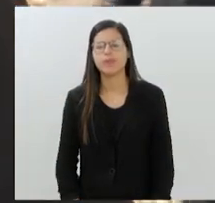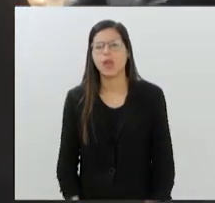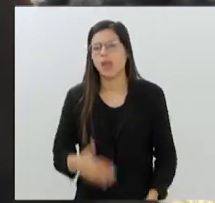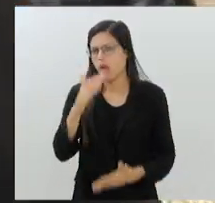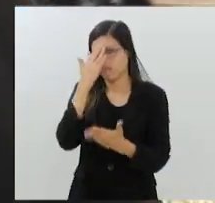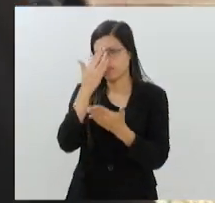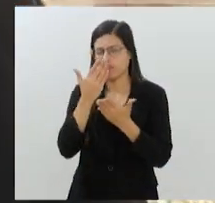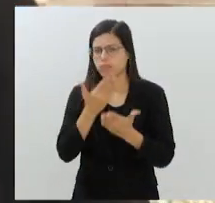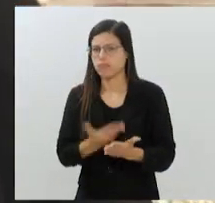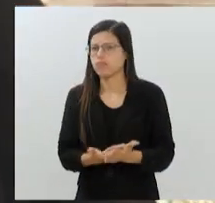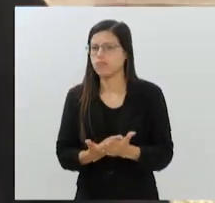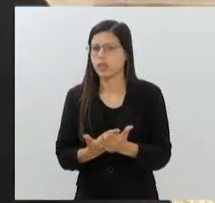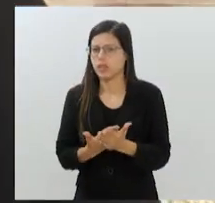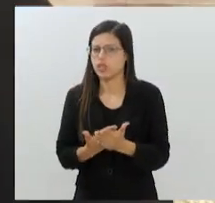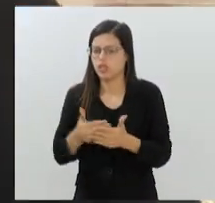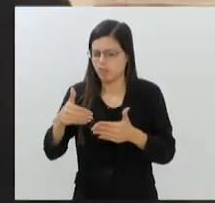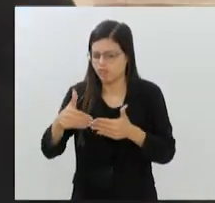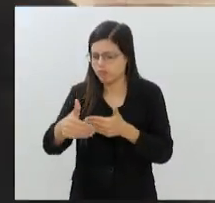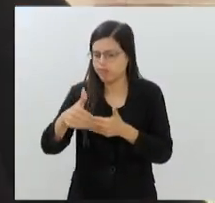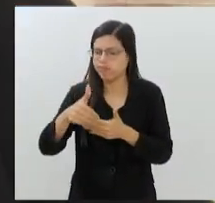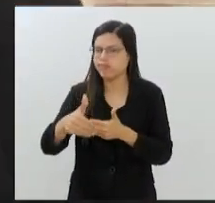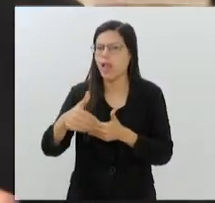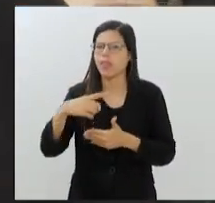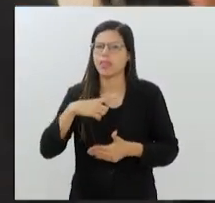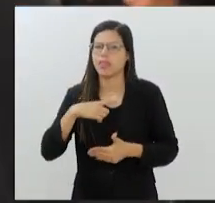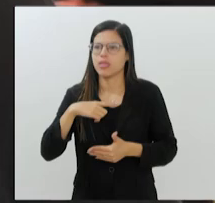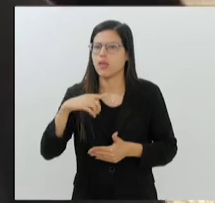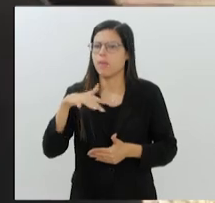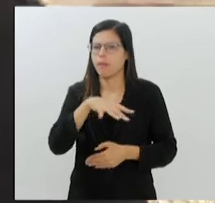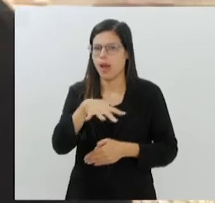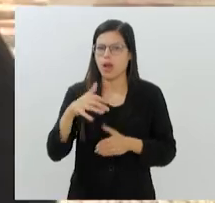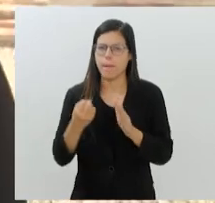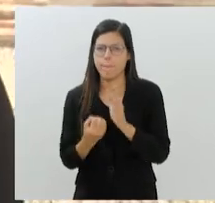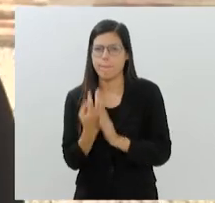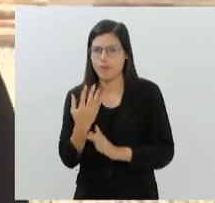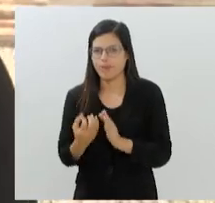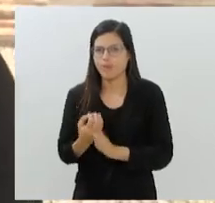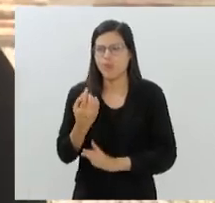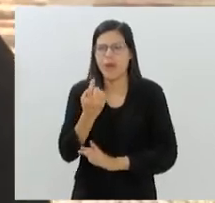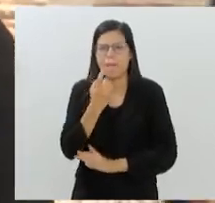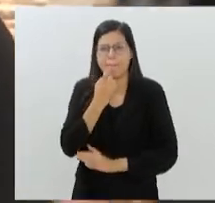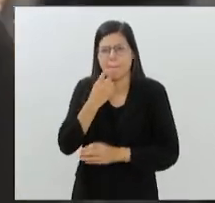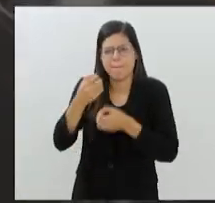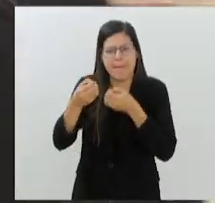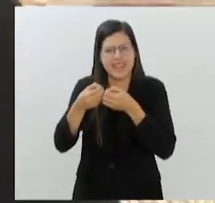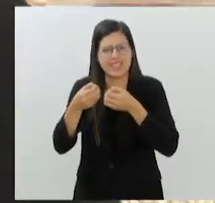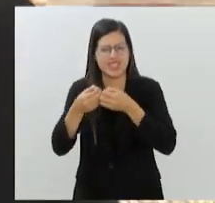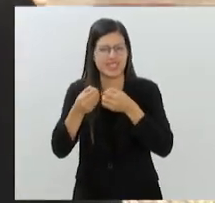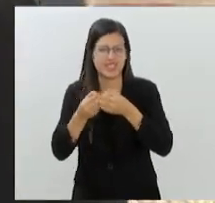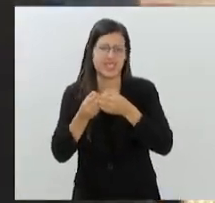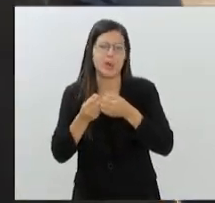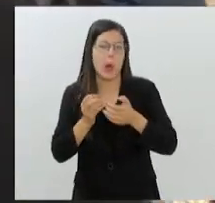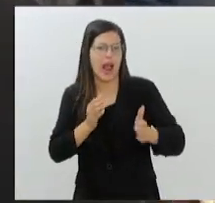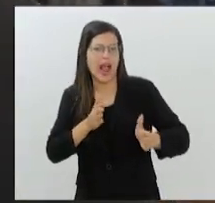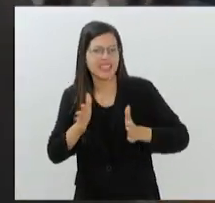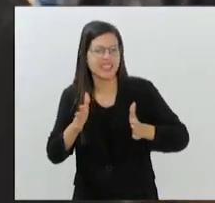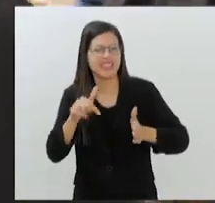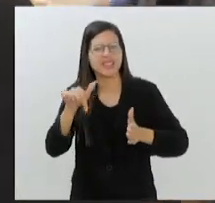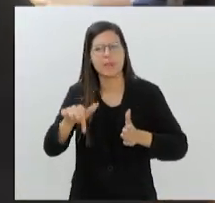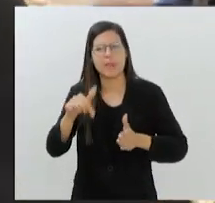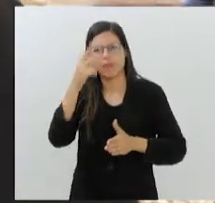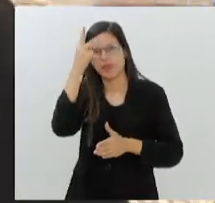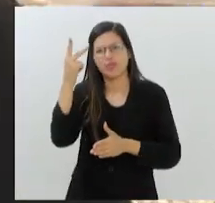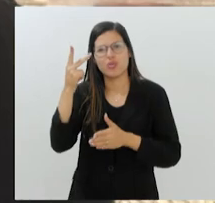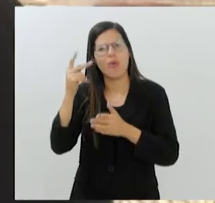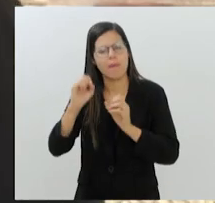acredito que em pouquíssimo tempo a gente vai ter uma área produtora pertinho aqui, super acessível para os cariocas, que vai valer a pena